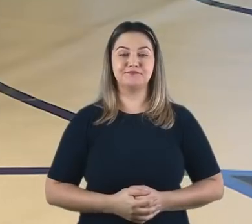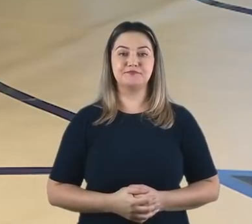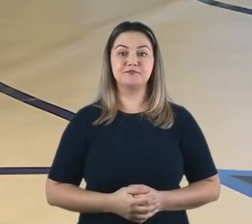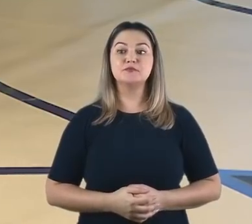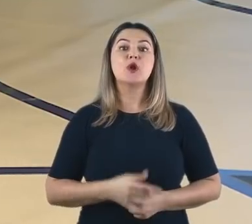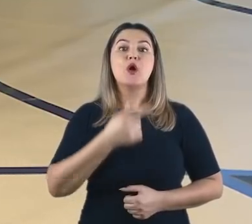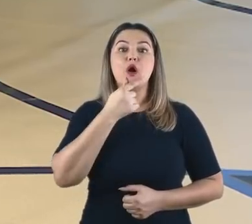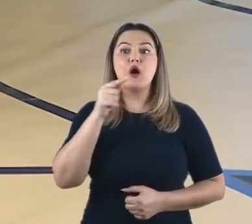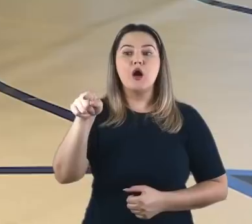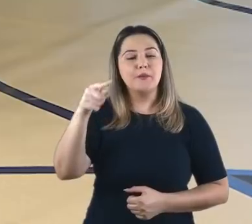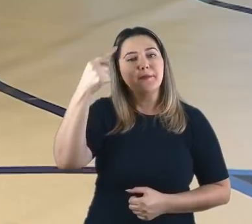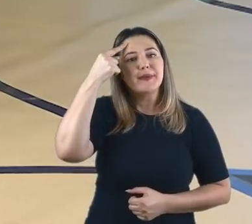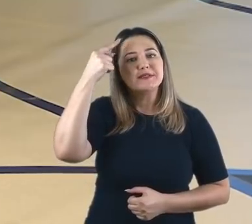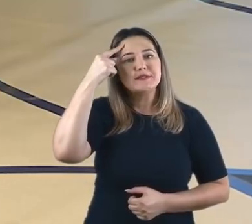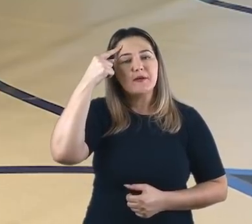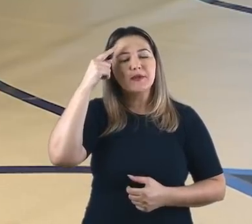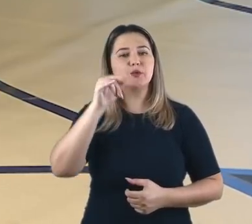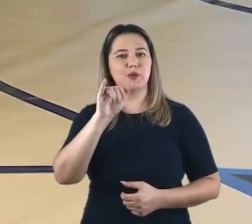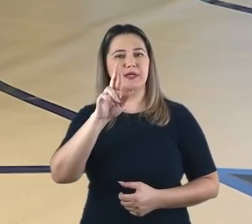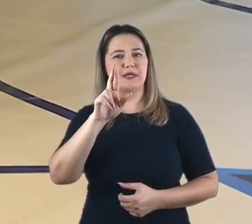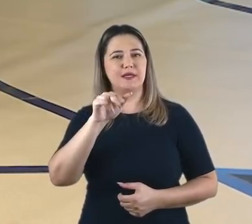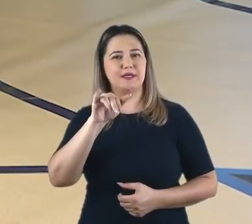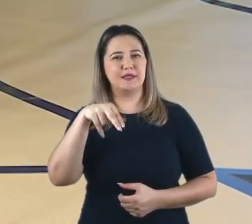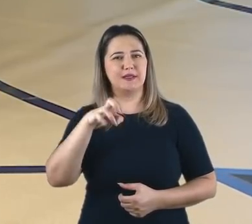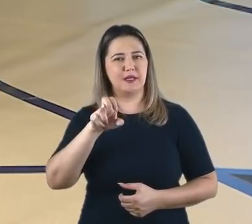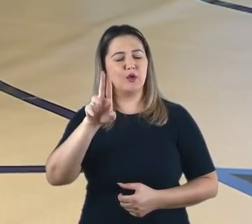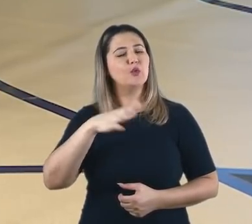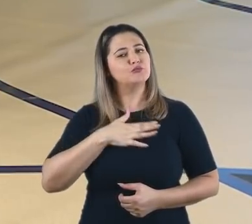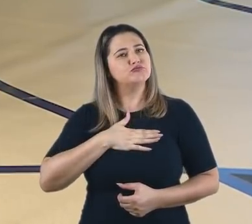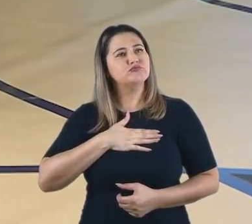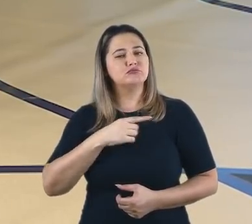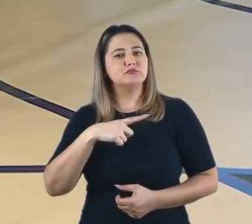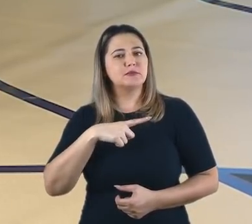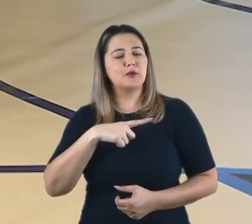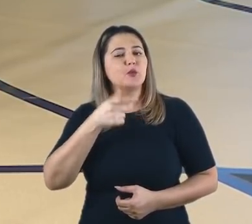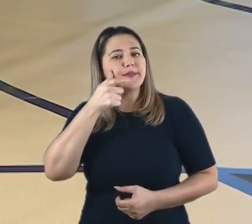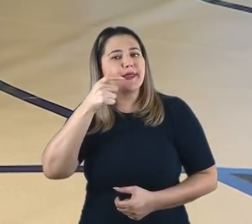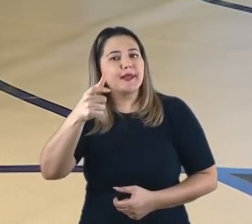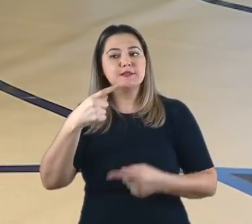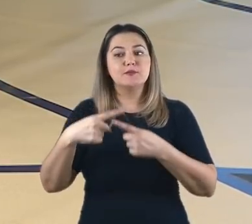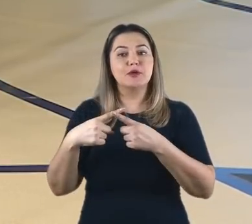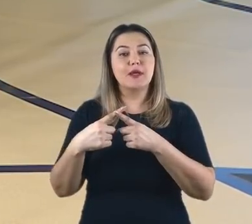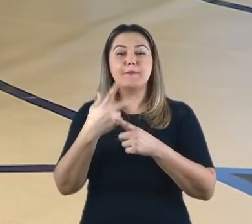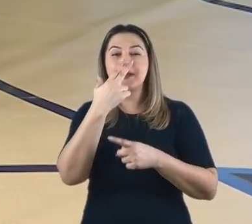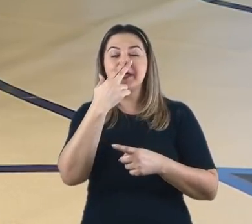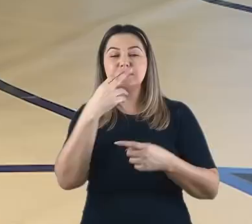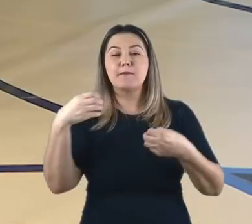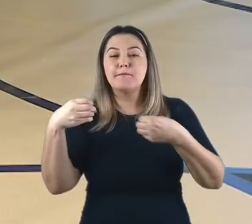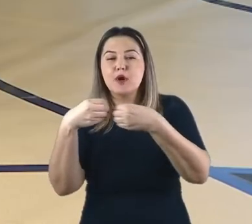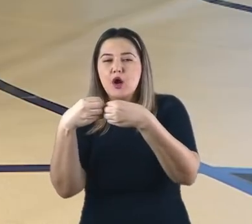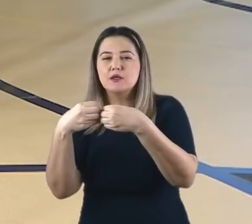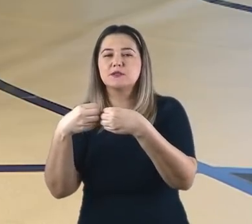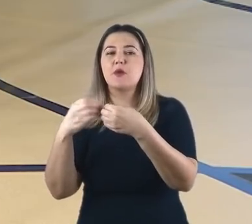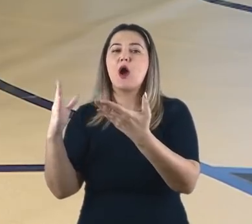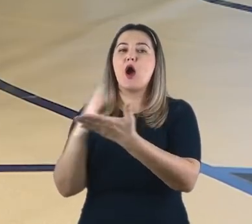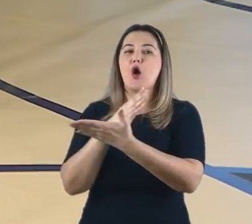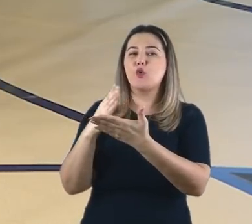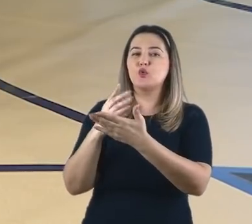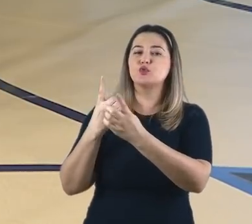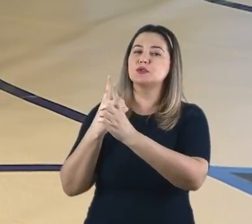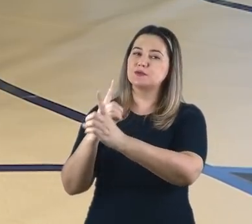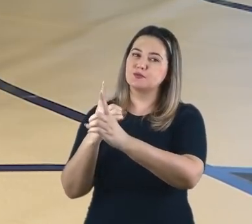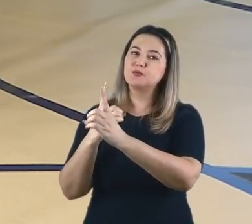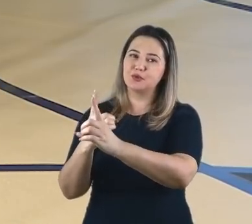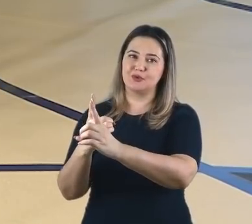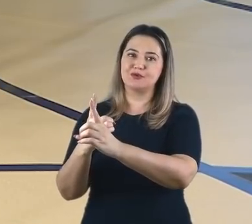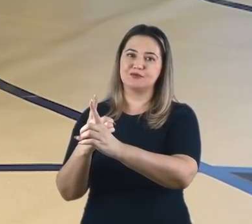Sendo assim, o pensamento de Irineu de Lyon me interessa de perto porque ele estava mais próximo de algumas fontes apostólicas do que nós